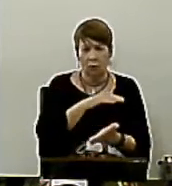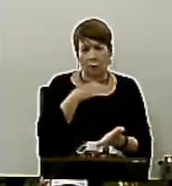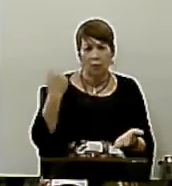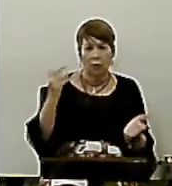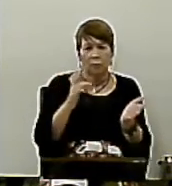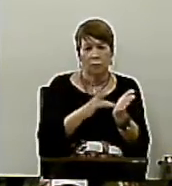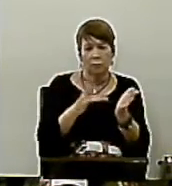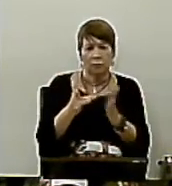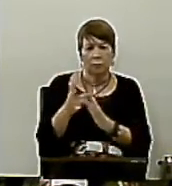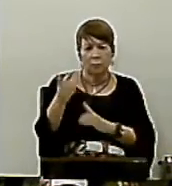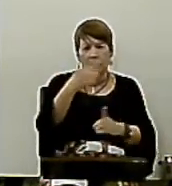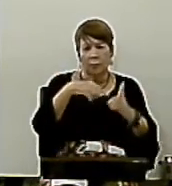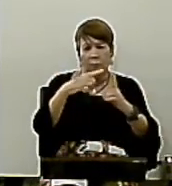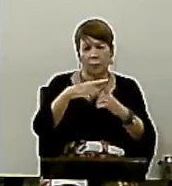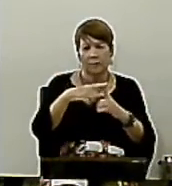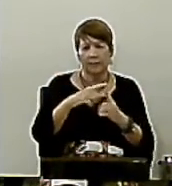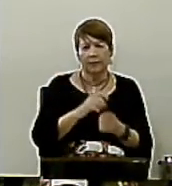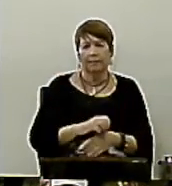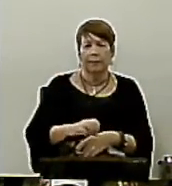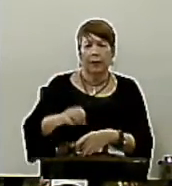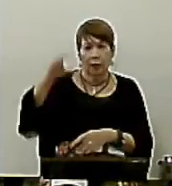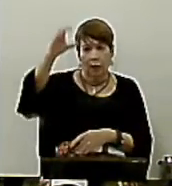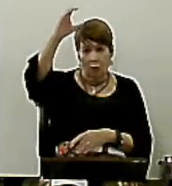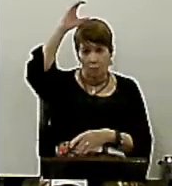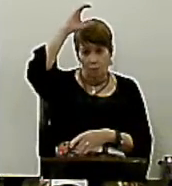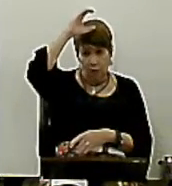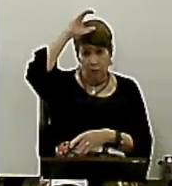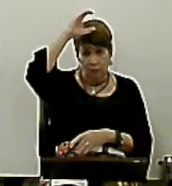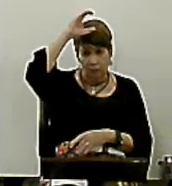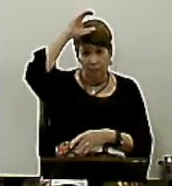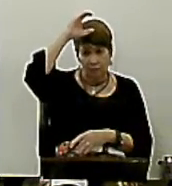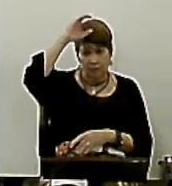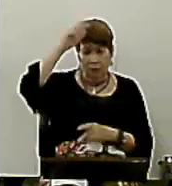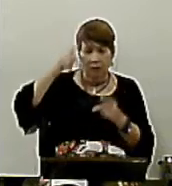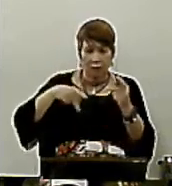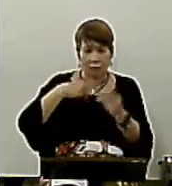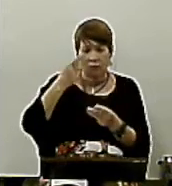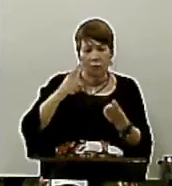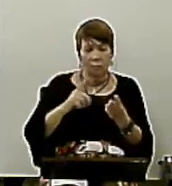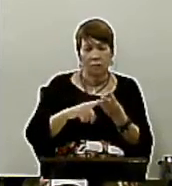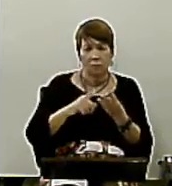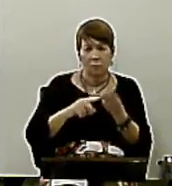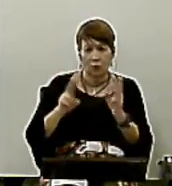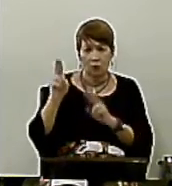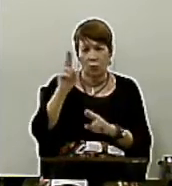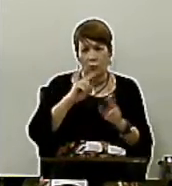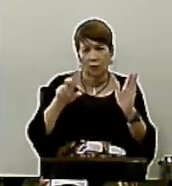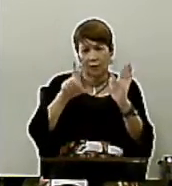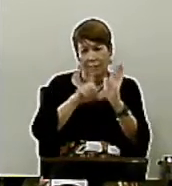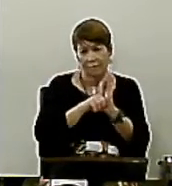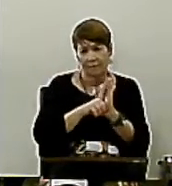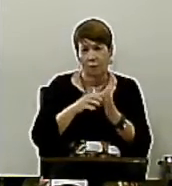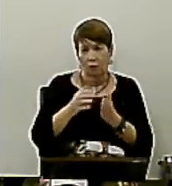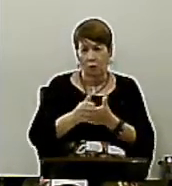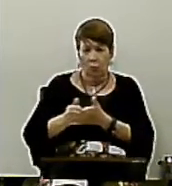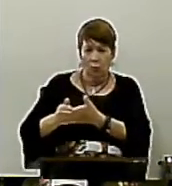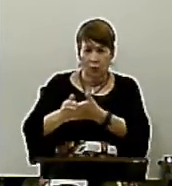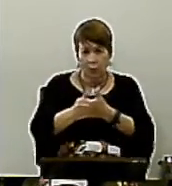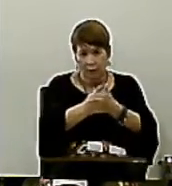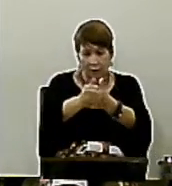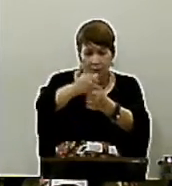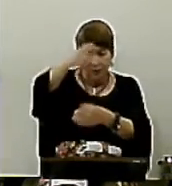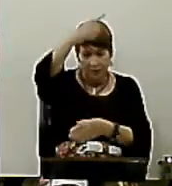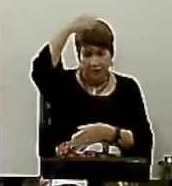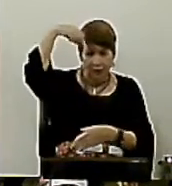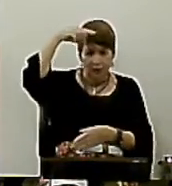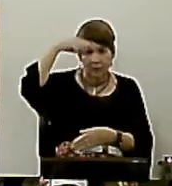Mas Calvino dizia Que é um terceiro Uso da lei Que é nos guiar Para a santidade Então quando